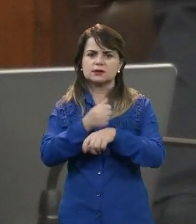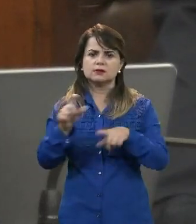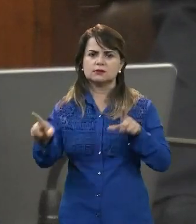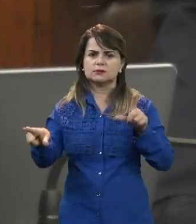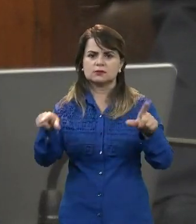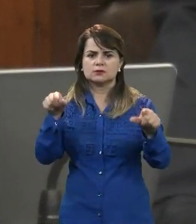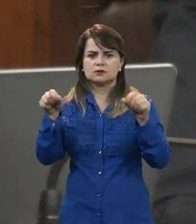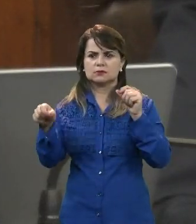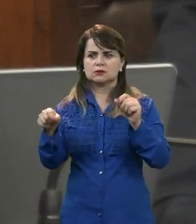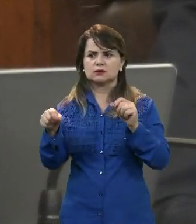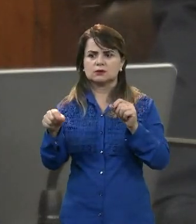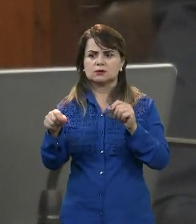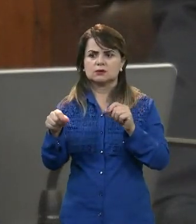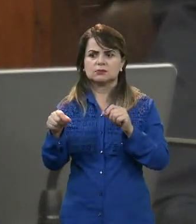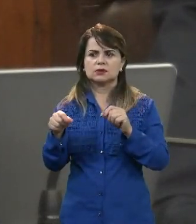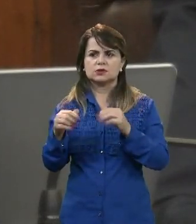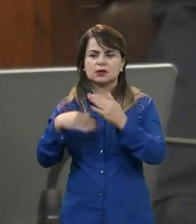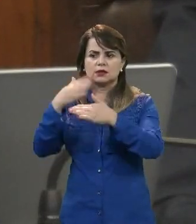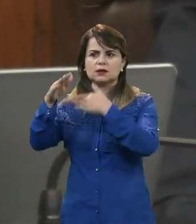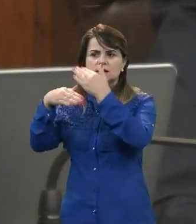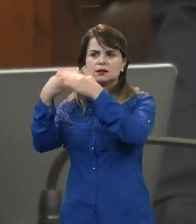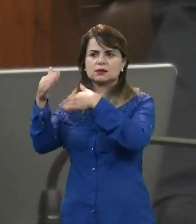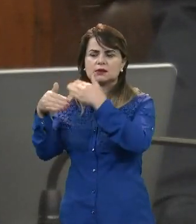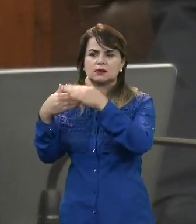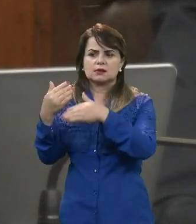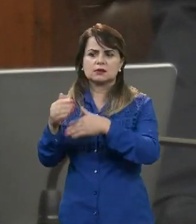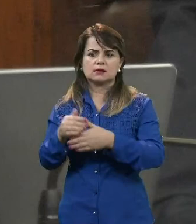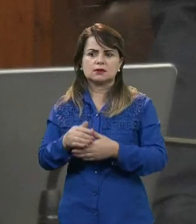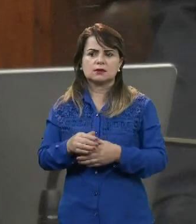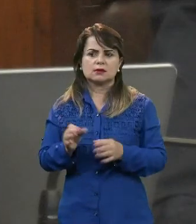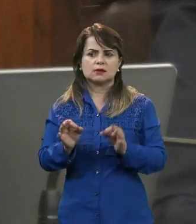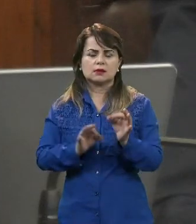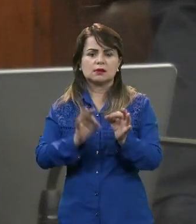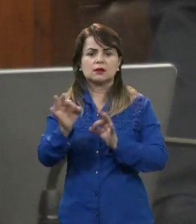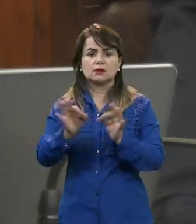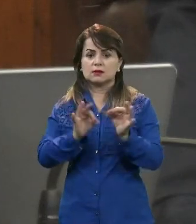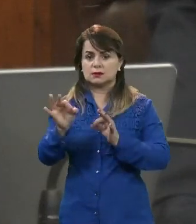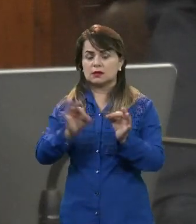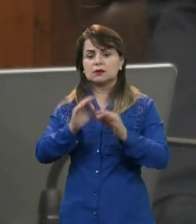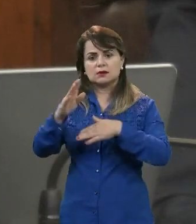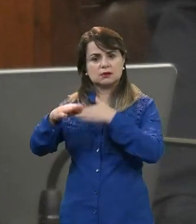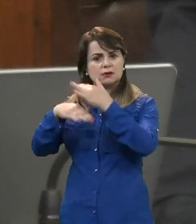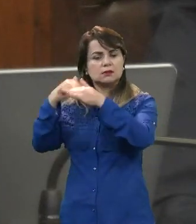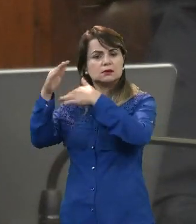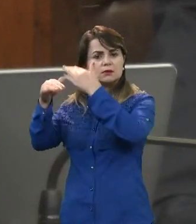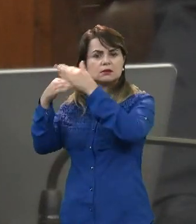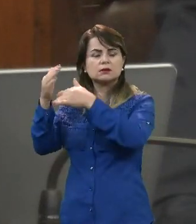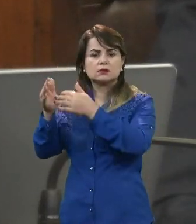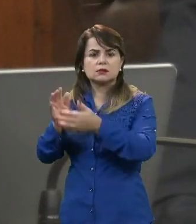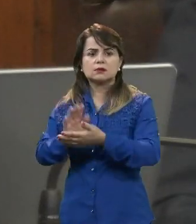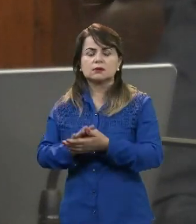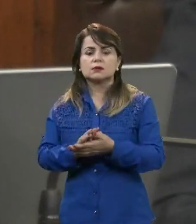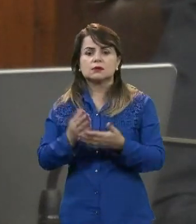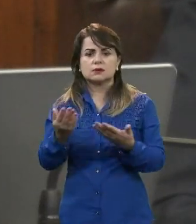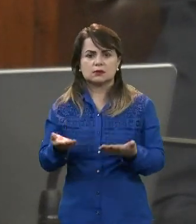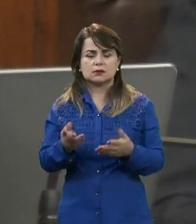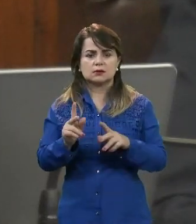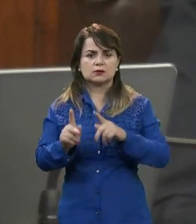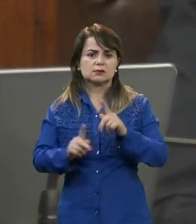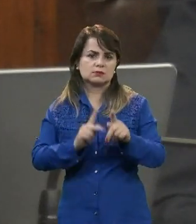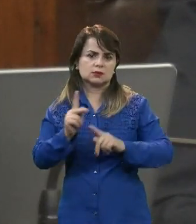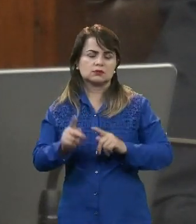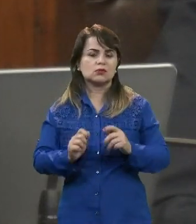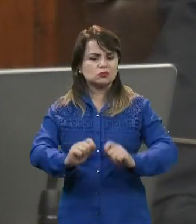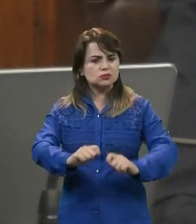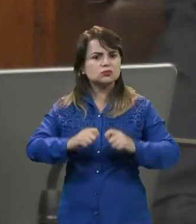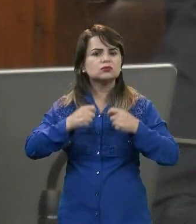sepultado aqui na nossa cidade, mesmo com o trabalho de um que fez tudo para que o plano de